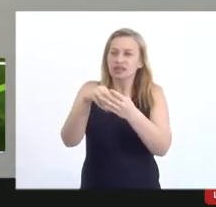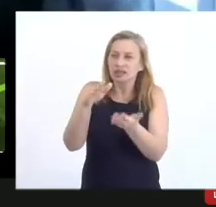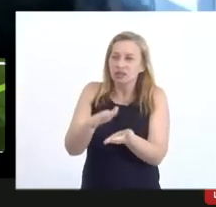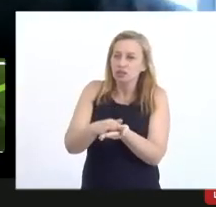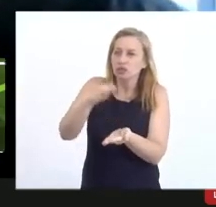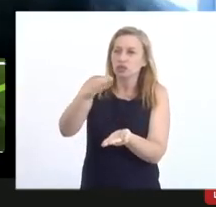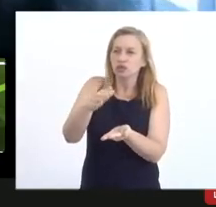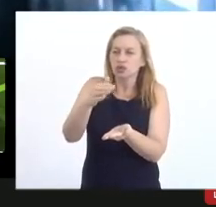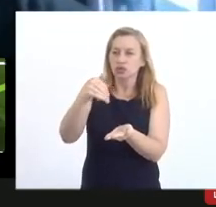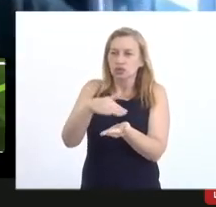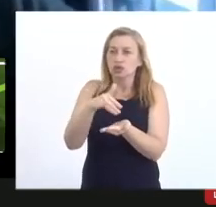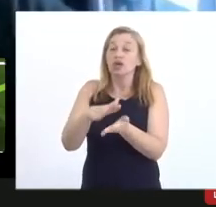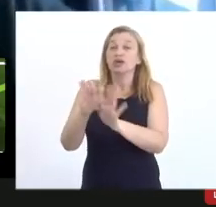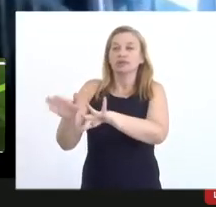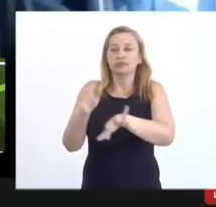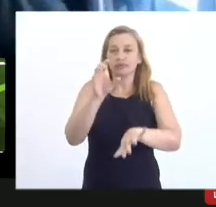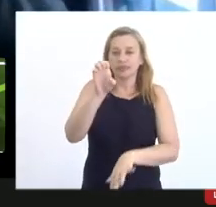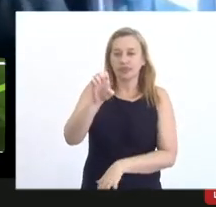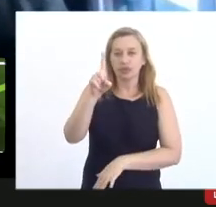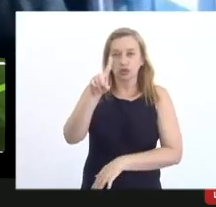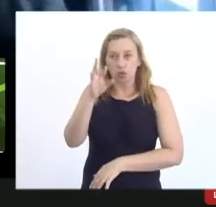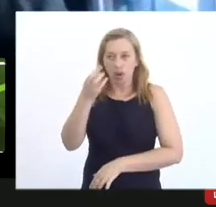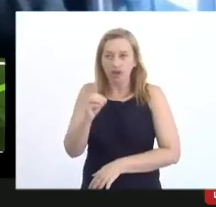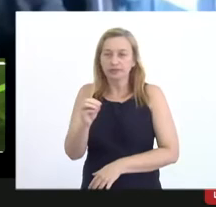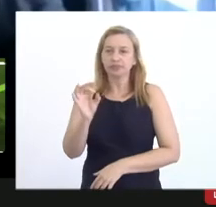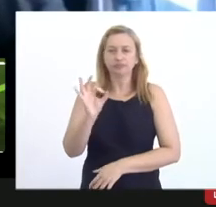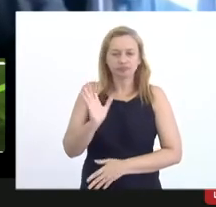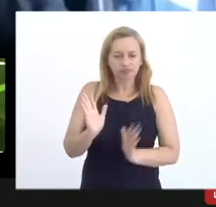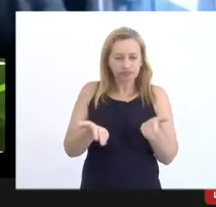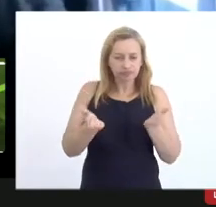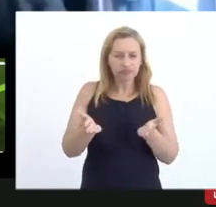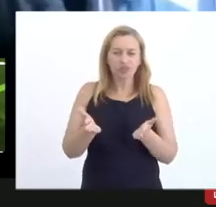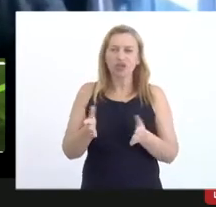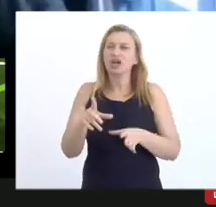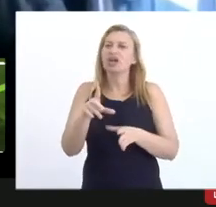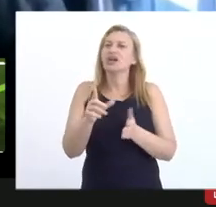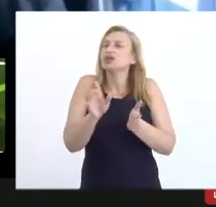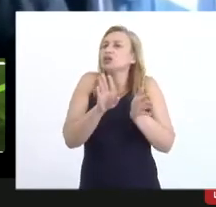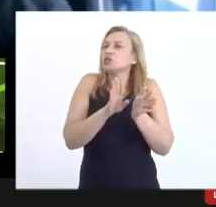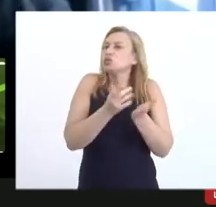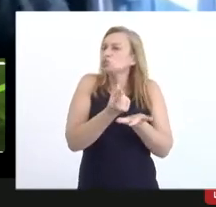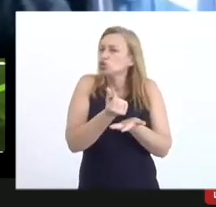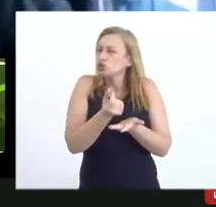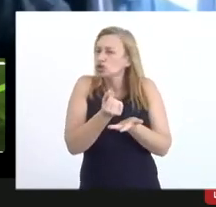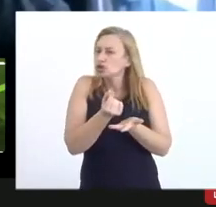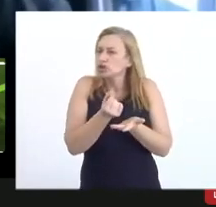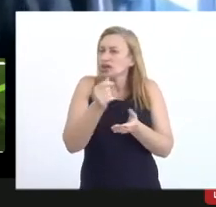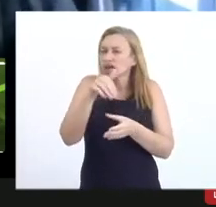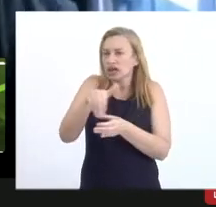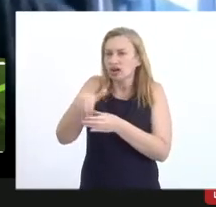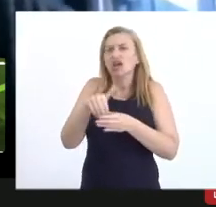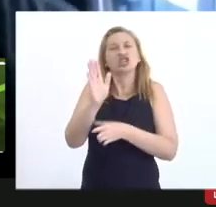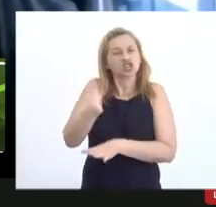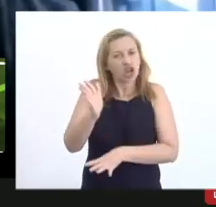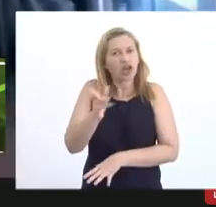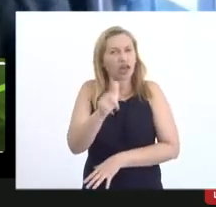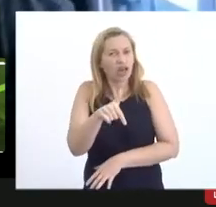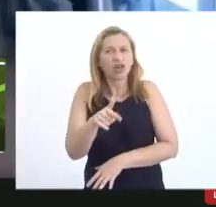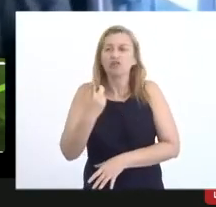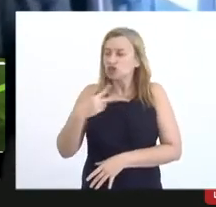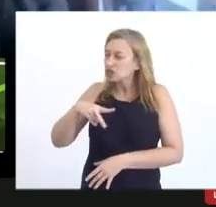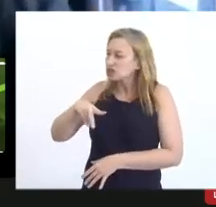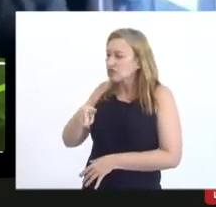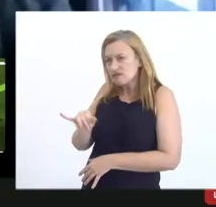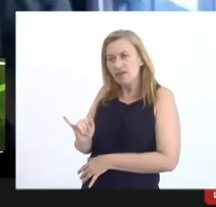serviço Eduardo deixa eu te dizer uma coisa atualmente as contas eleitorais já são assim você vai